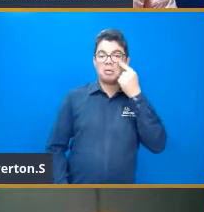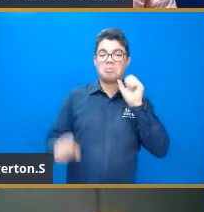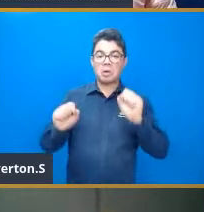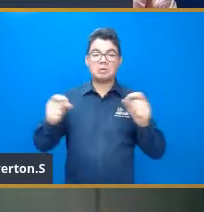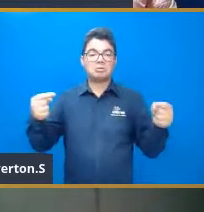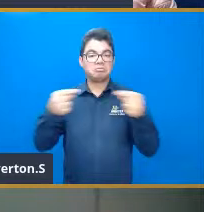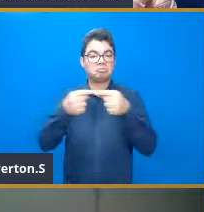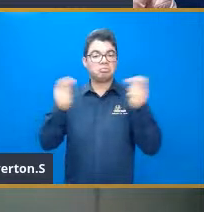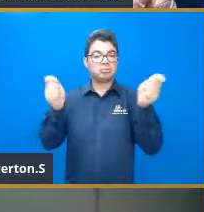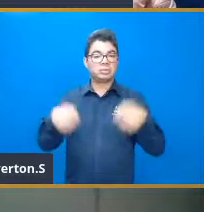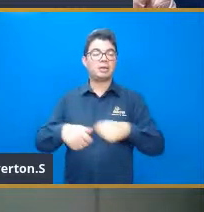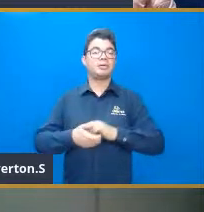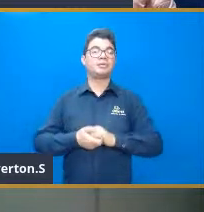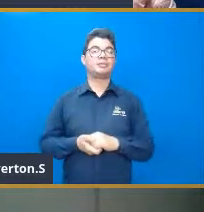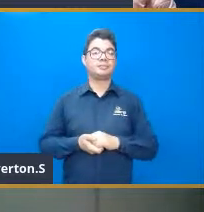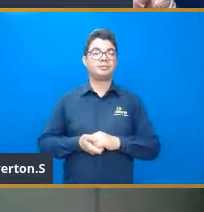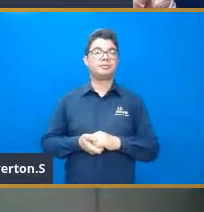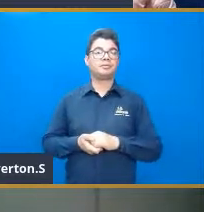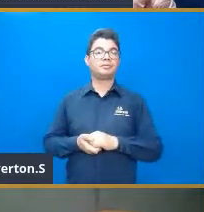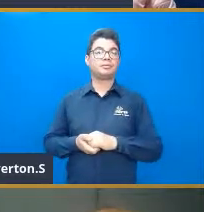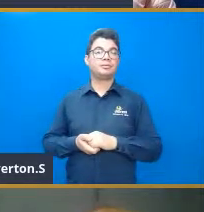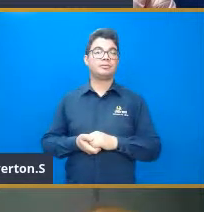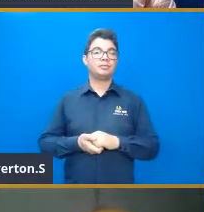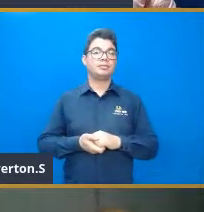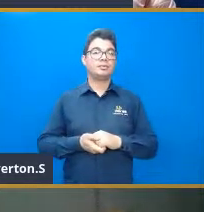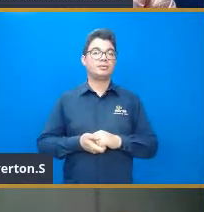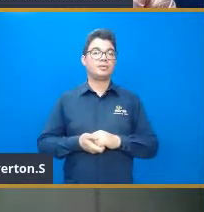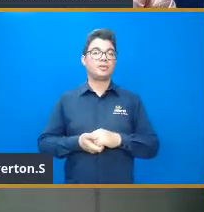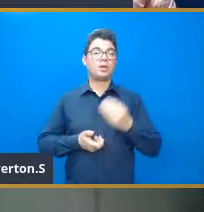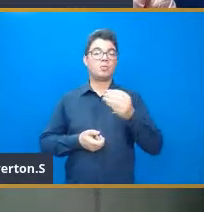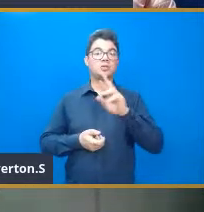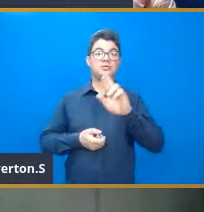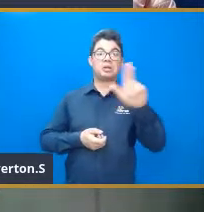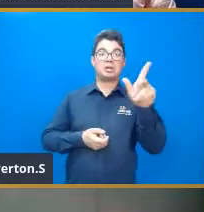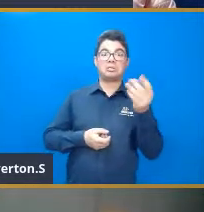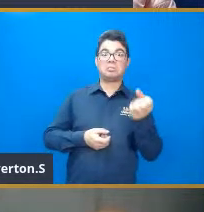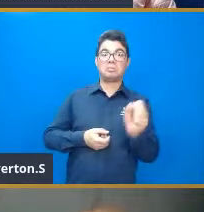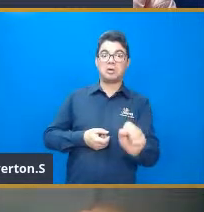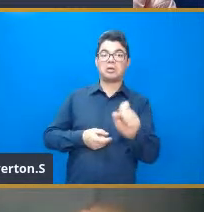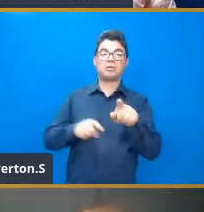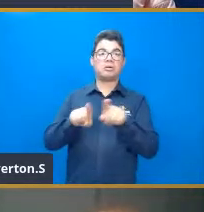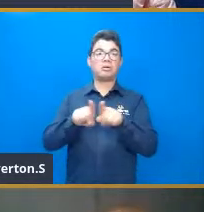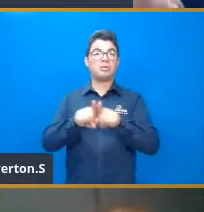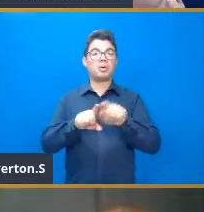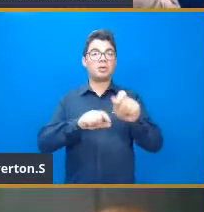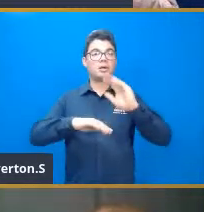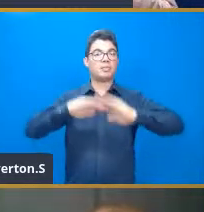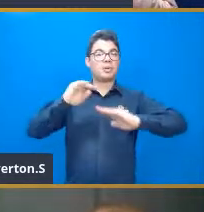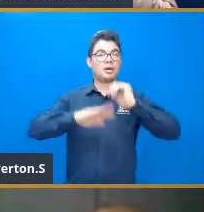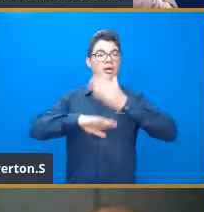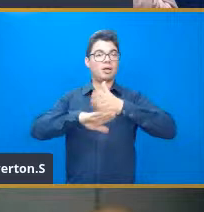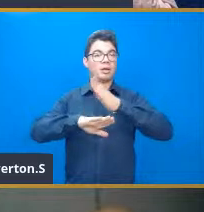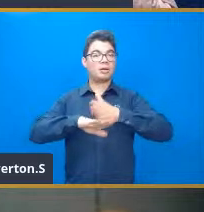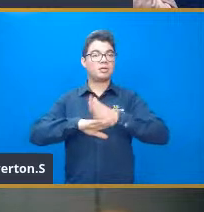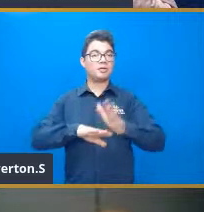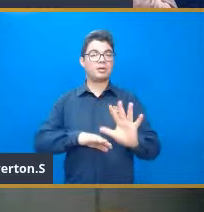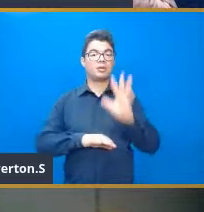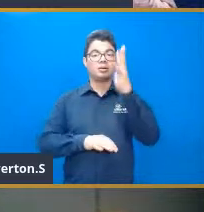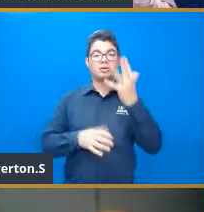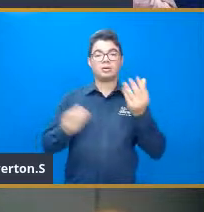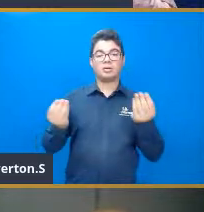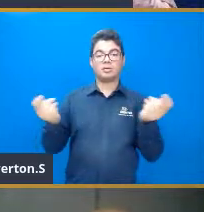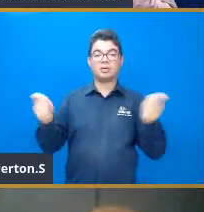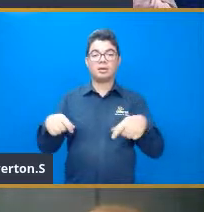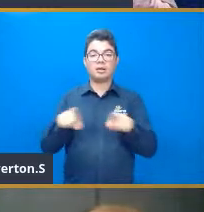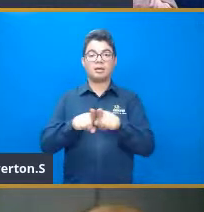Puxa, o polinômio está se comportando de uma forma meio diferente daquilo que, na prática, deveria estar acontecendo. Opa, então, o polinômio